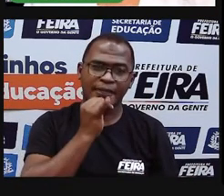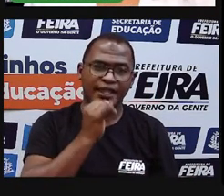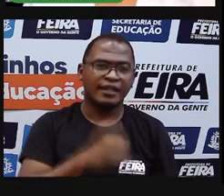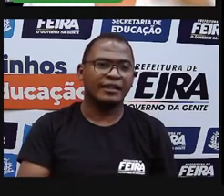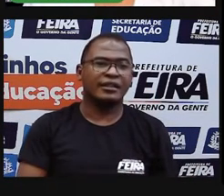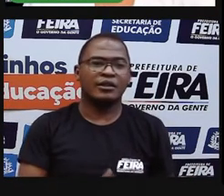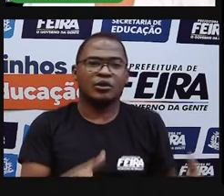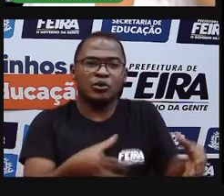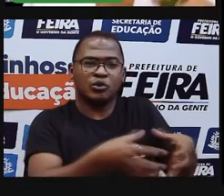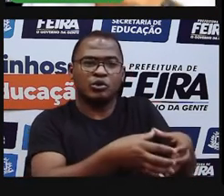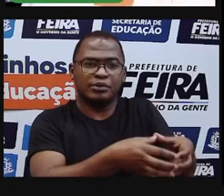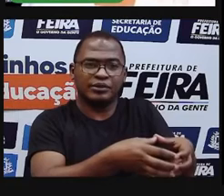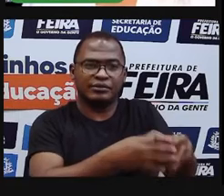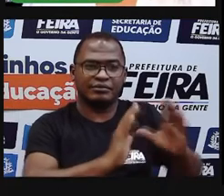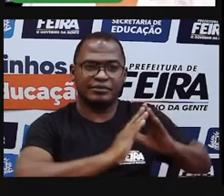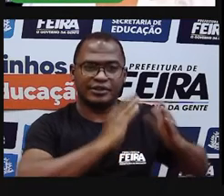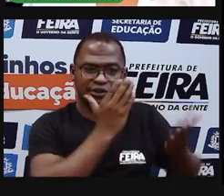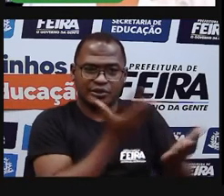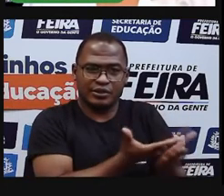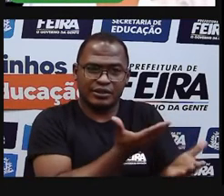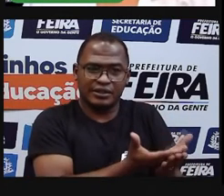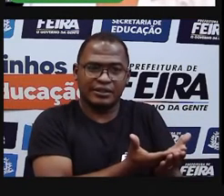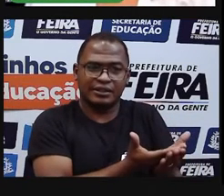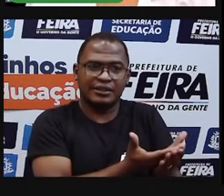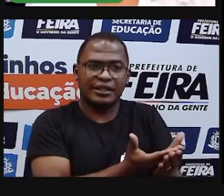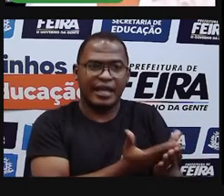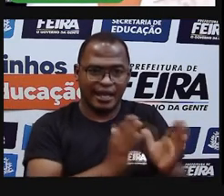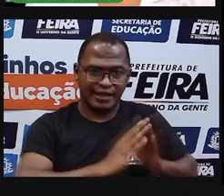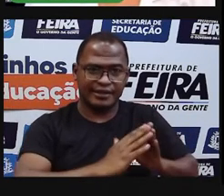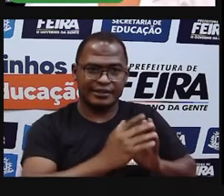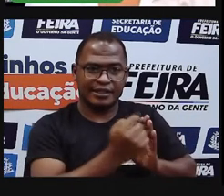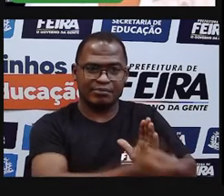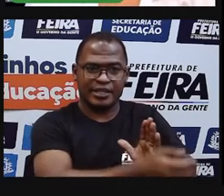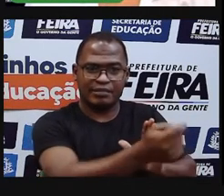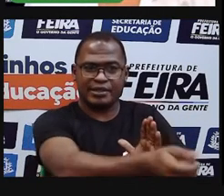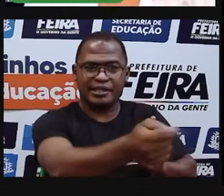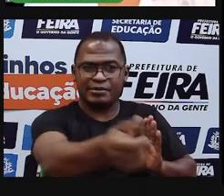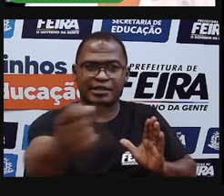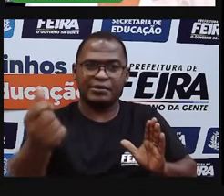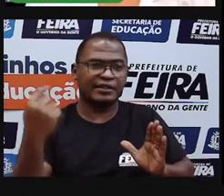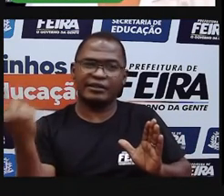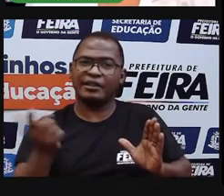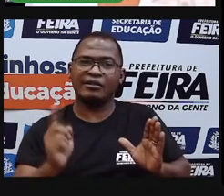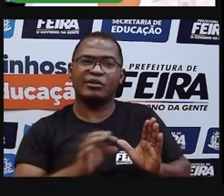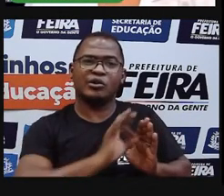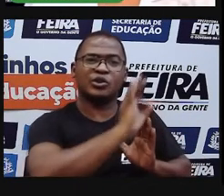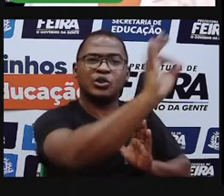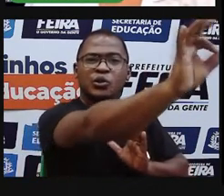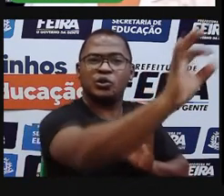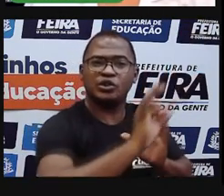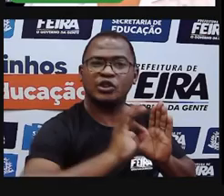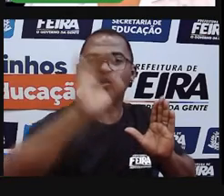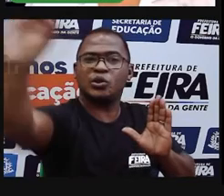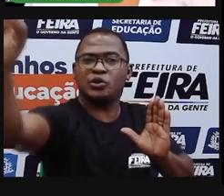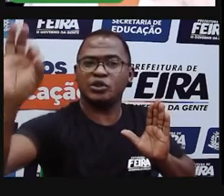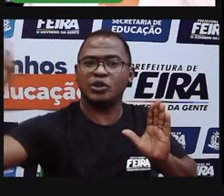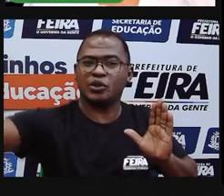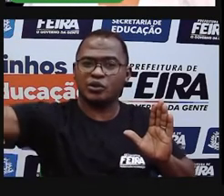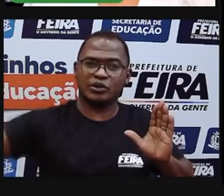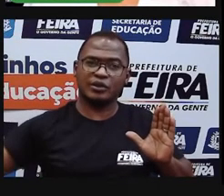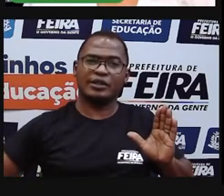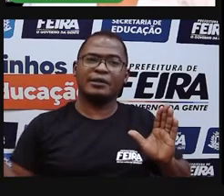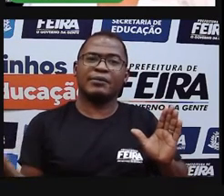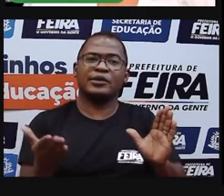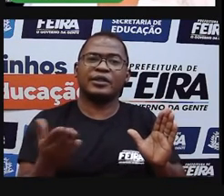uma comunidade, apesar deles estarem longe uns dos outros, mas a tecnologia aproxima essas pessoas, né?